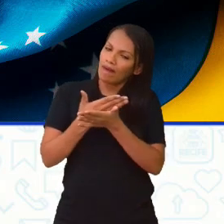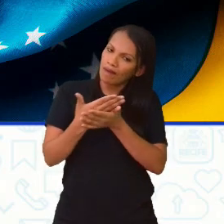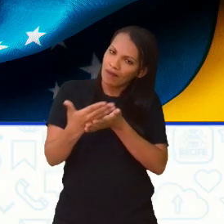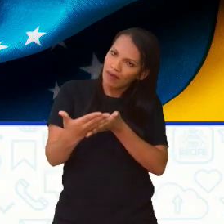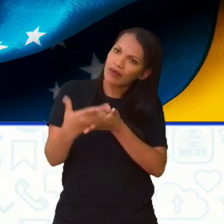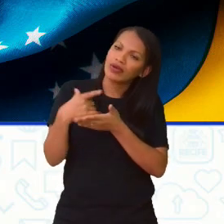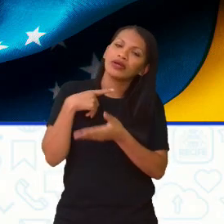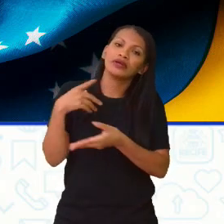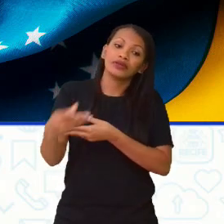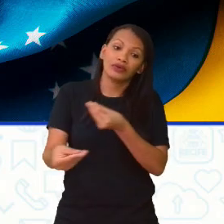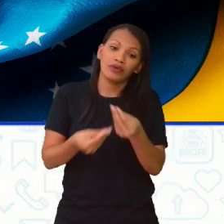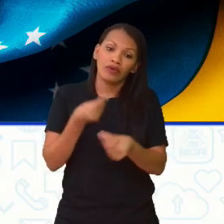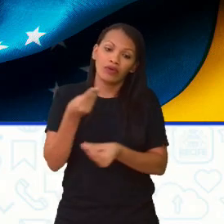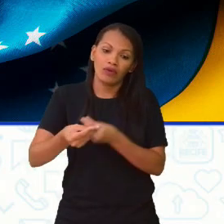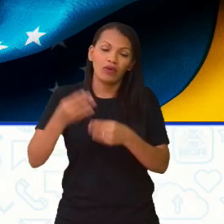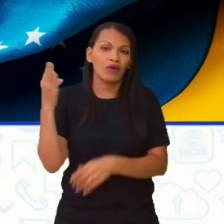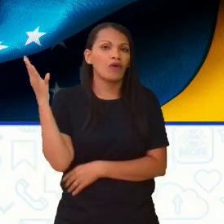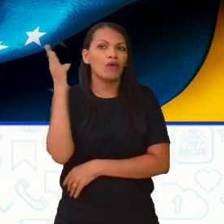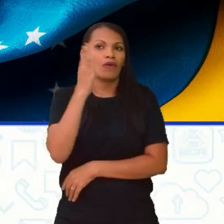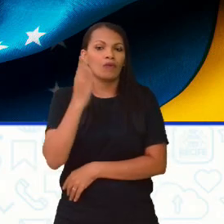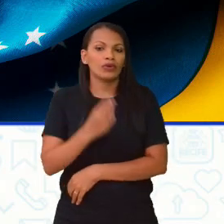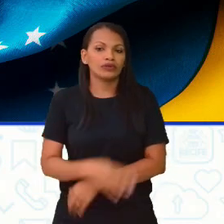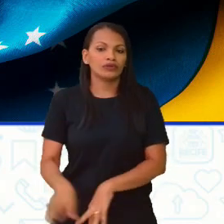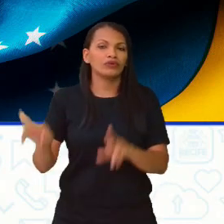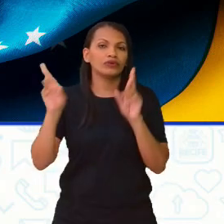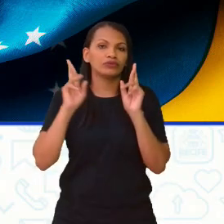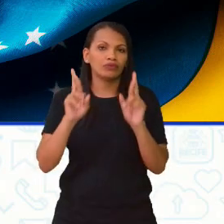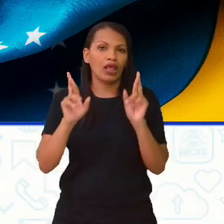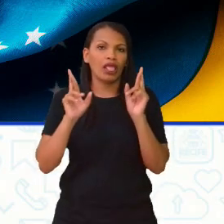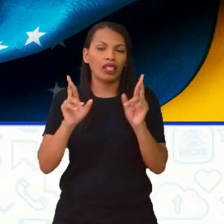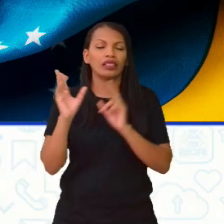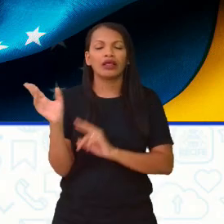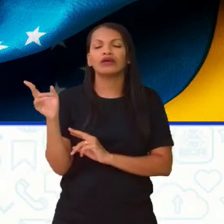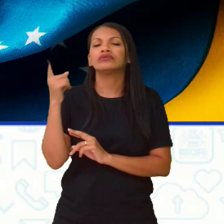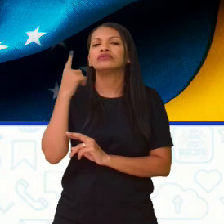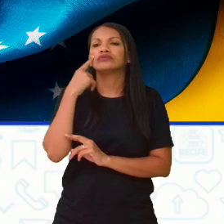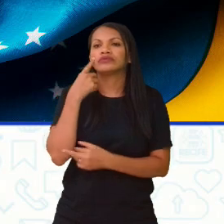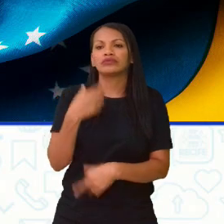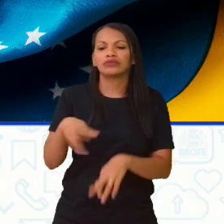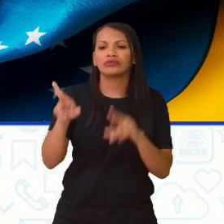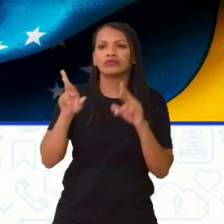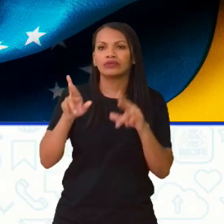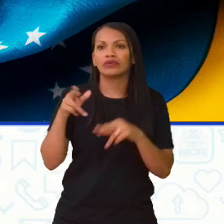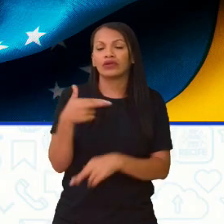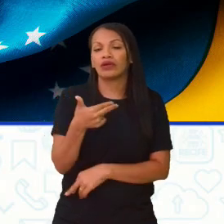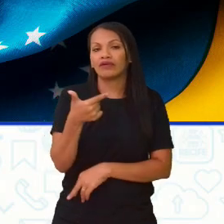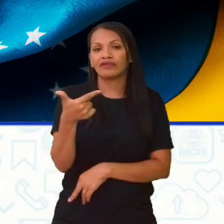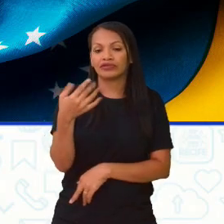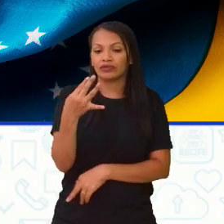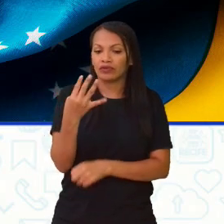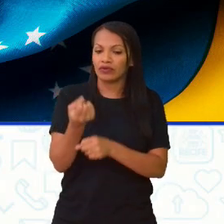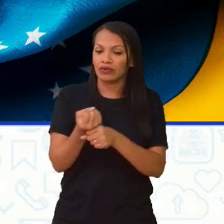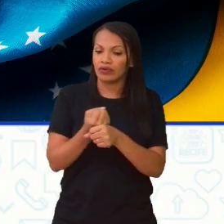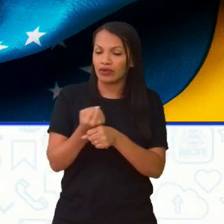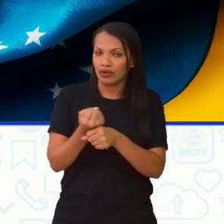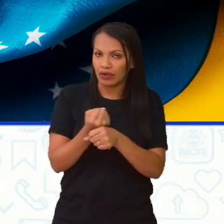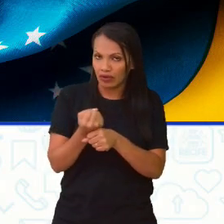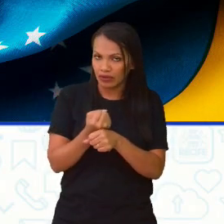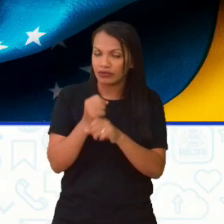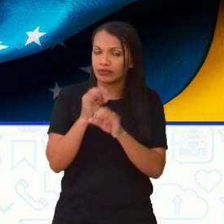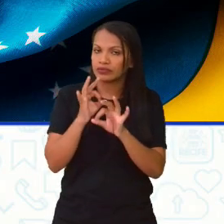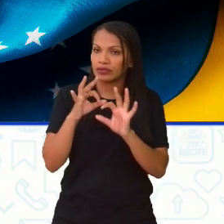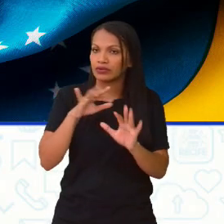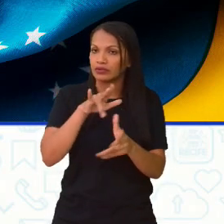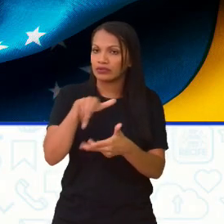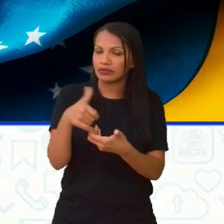de como o Brasil estava esperando esse título. Então, a gente tem uma espera de 24 anos, pelo próximo título mundial,